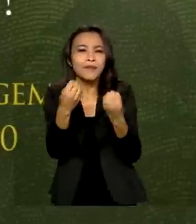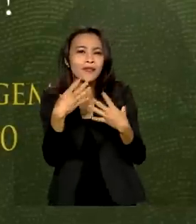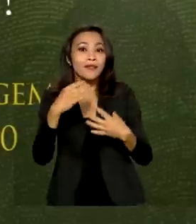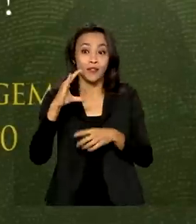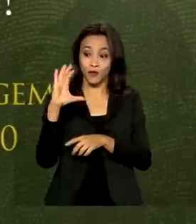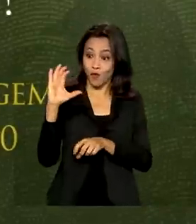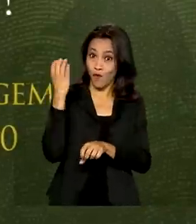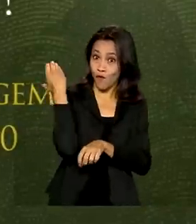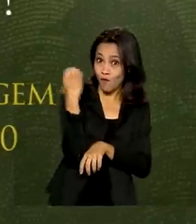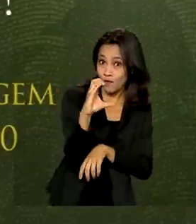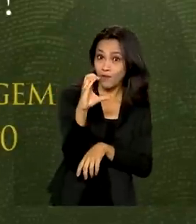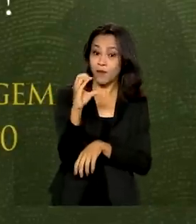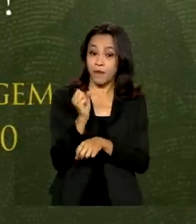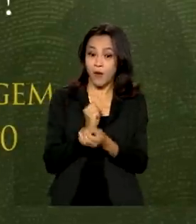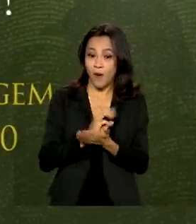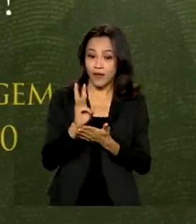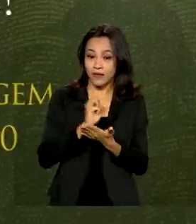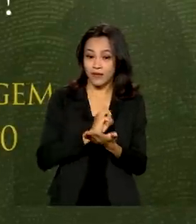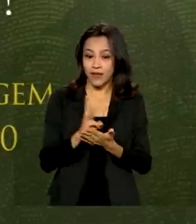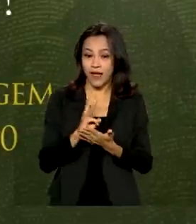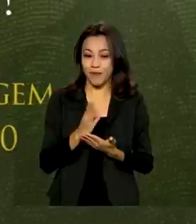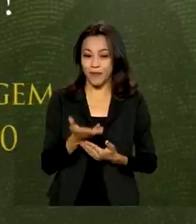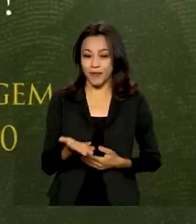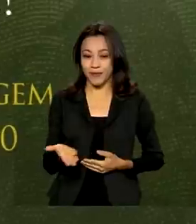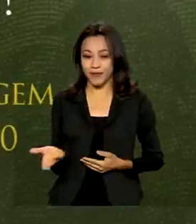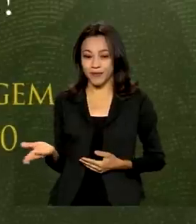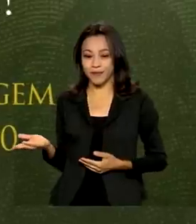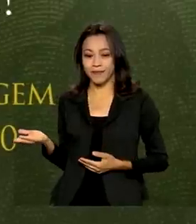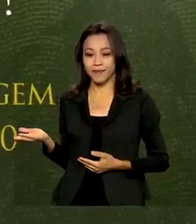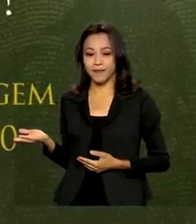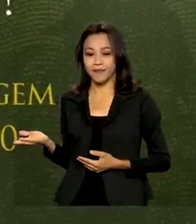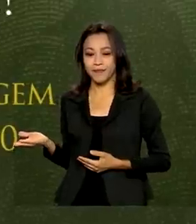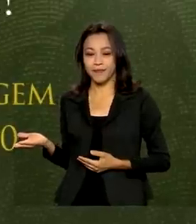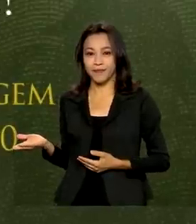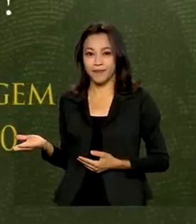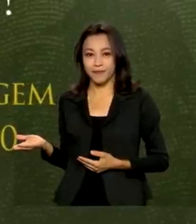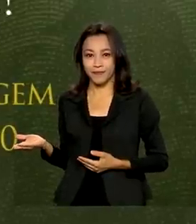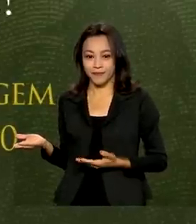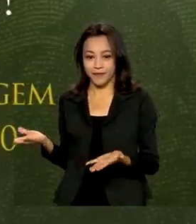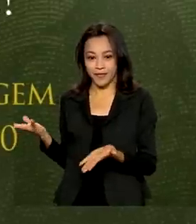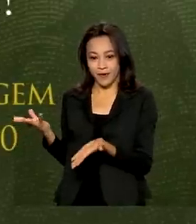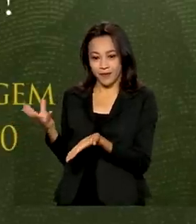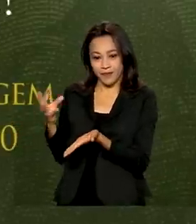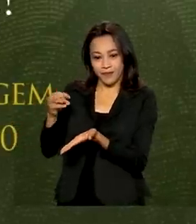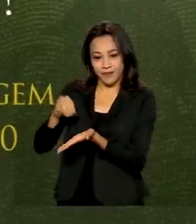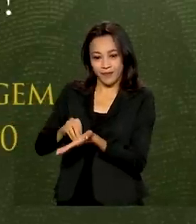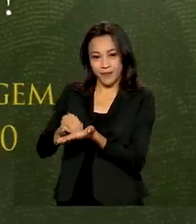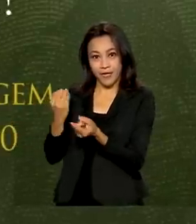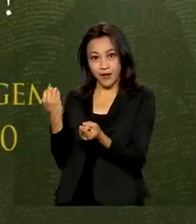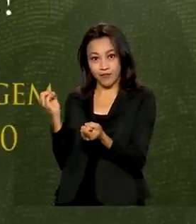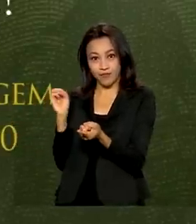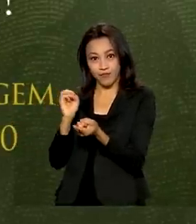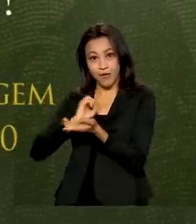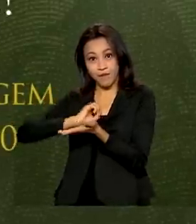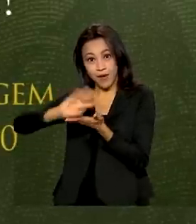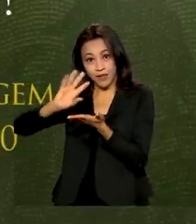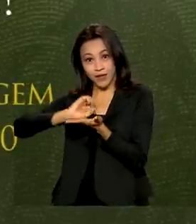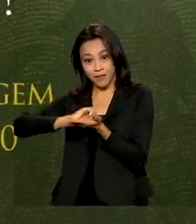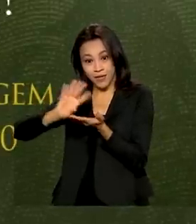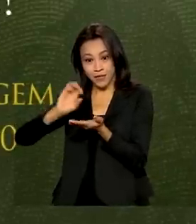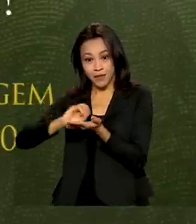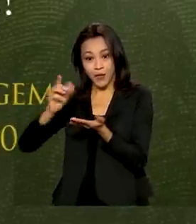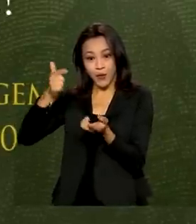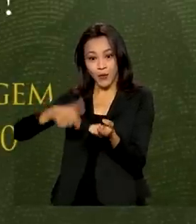WhatsApp. Anote aí, 619-9952-8600. Eu vou